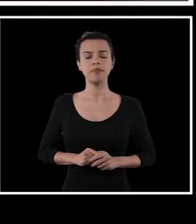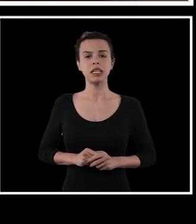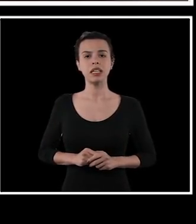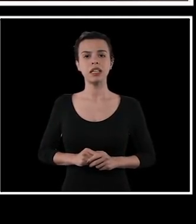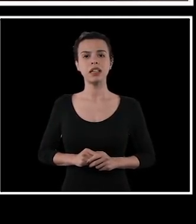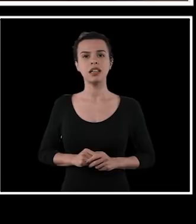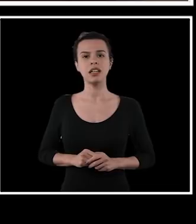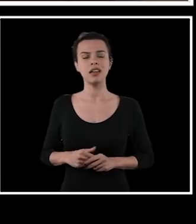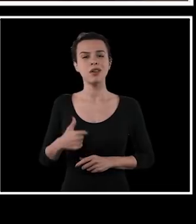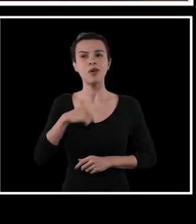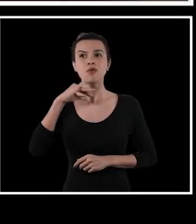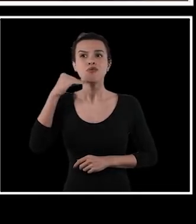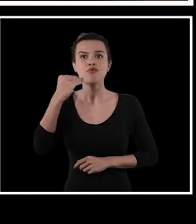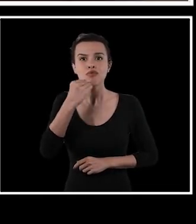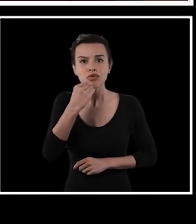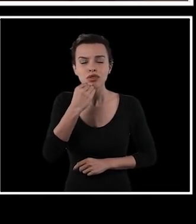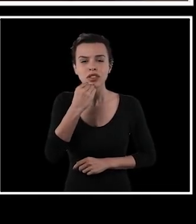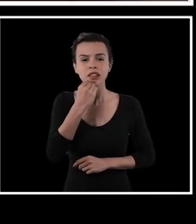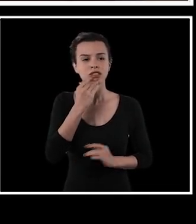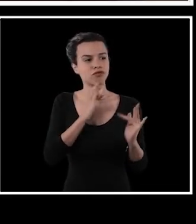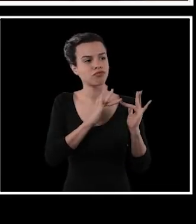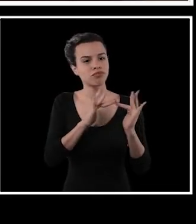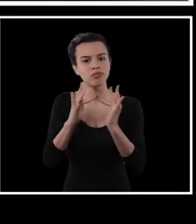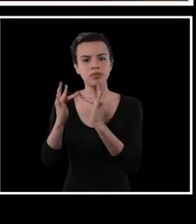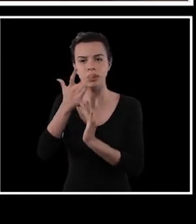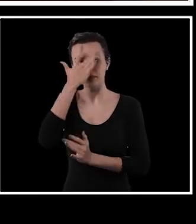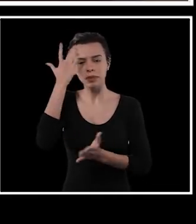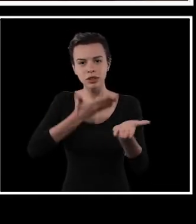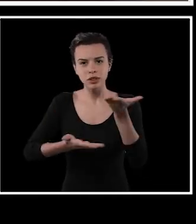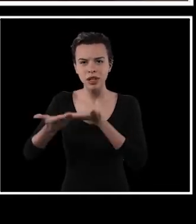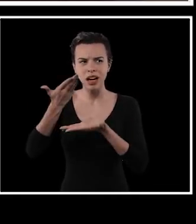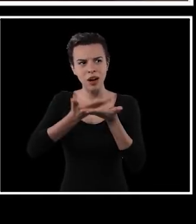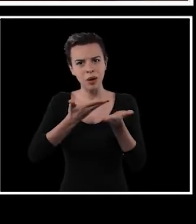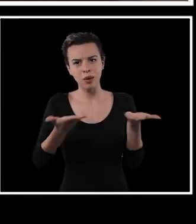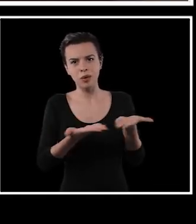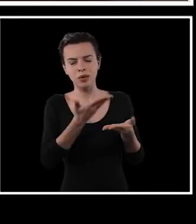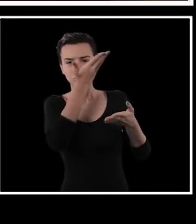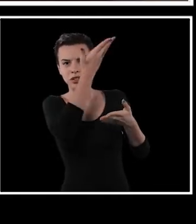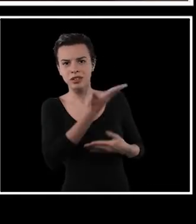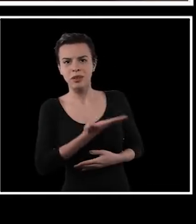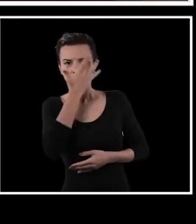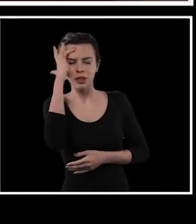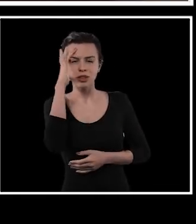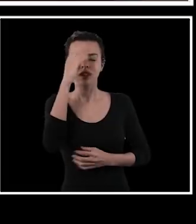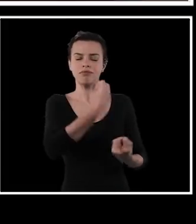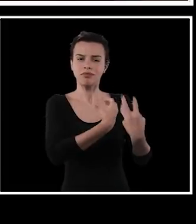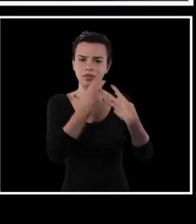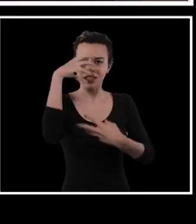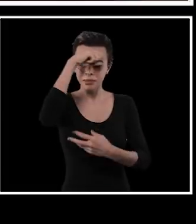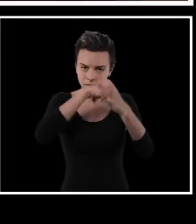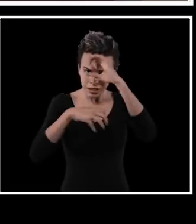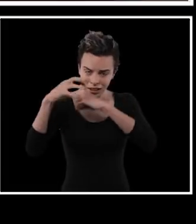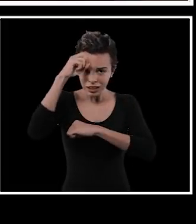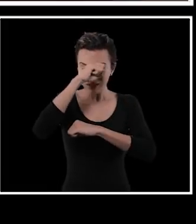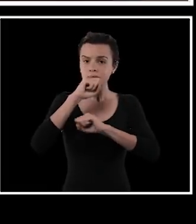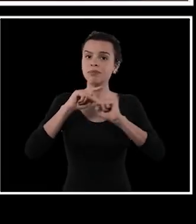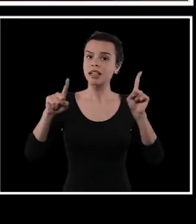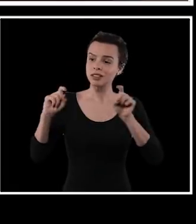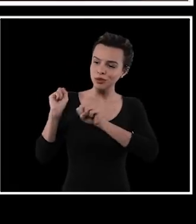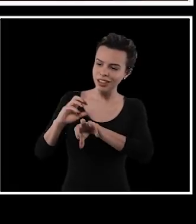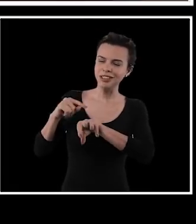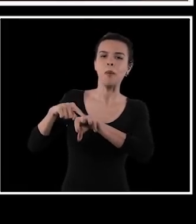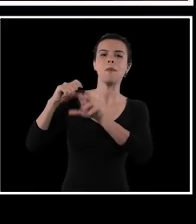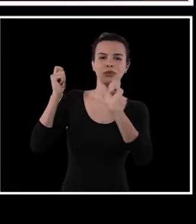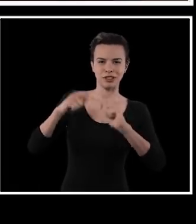e não teria a menor oportunidade de conviver com pessoas e ter uma aula dessas como eu tive aqui hoje e aprender tanta coisa se não